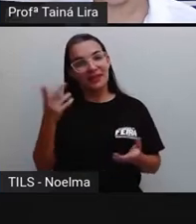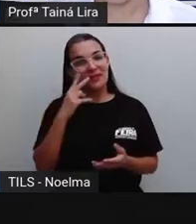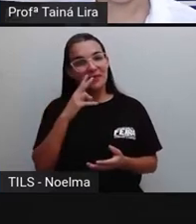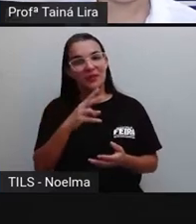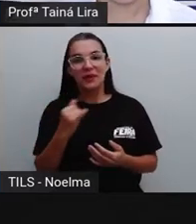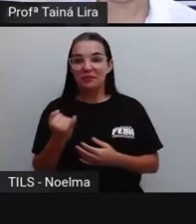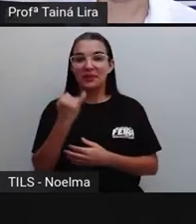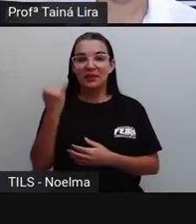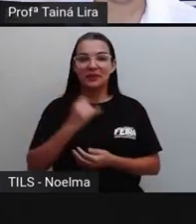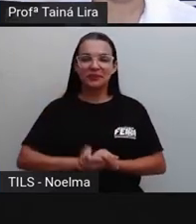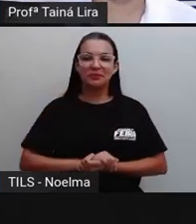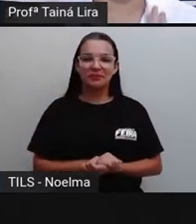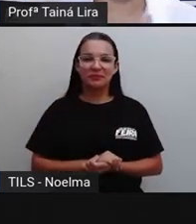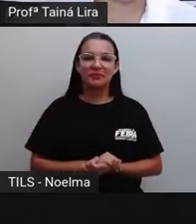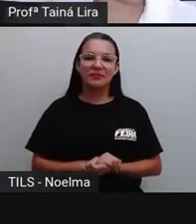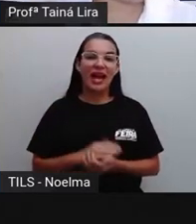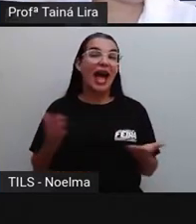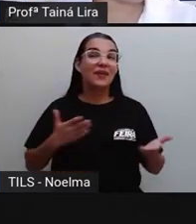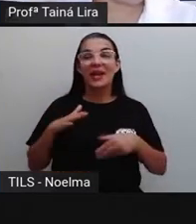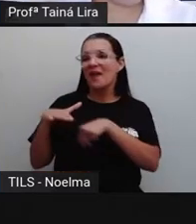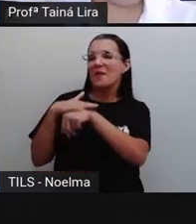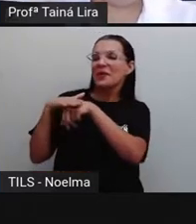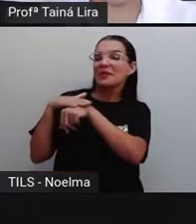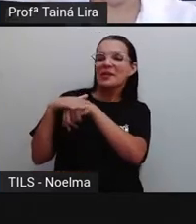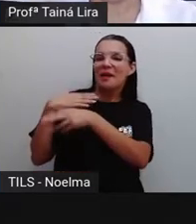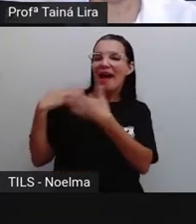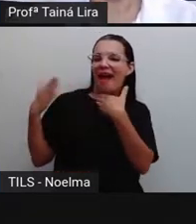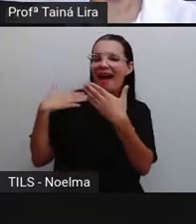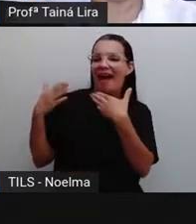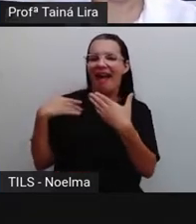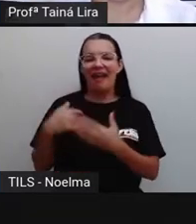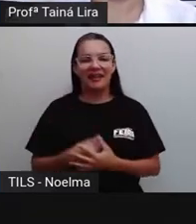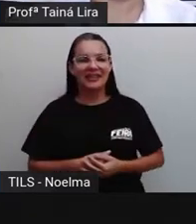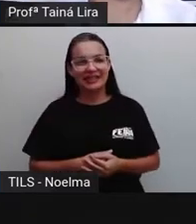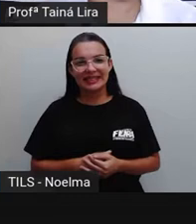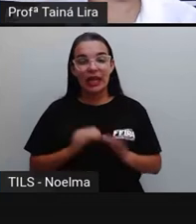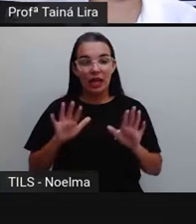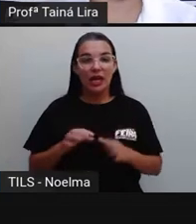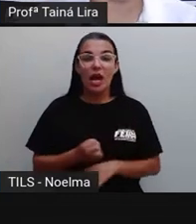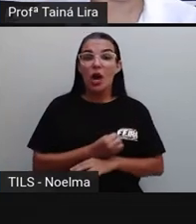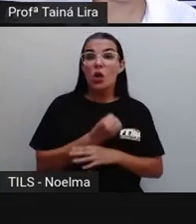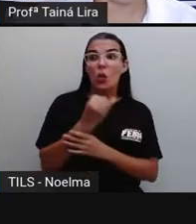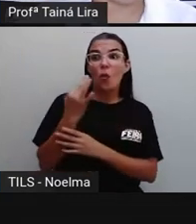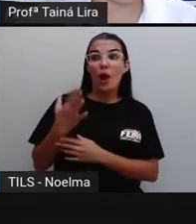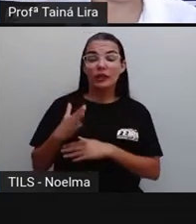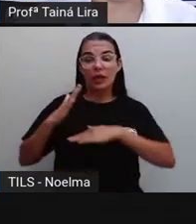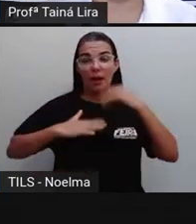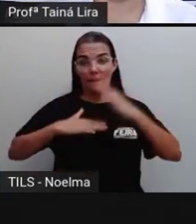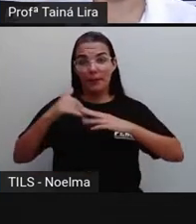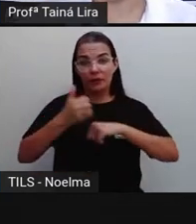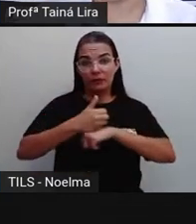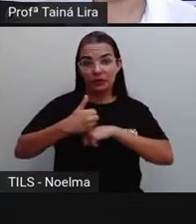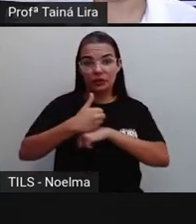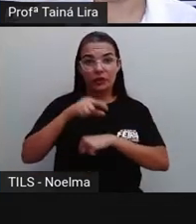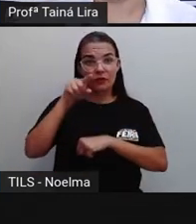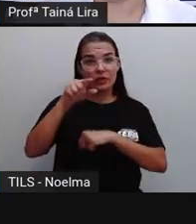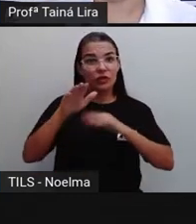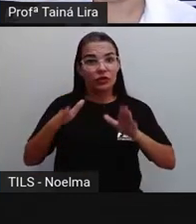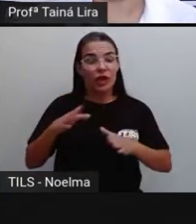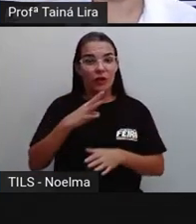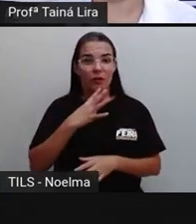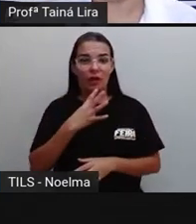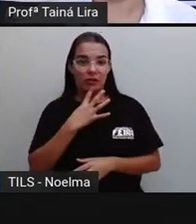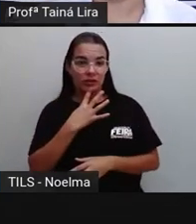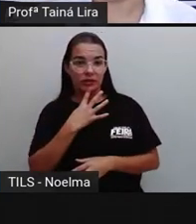né? Olha lá. Então vamos para o nosso bate-papo. Quais profissões você já conhece? E aí, segundo